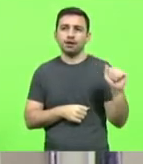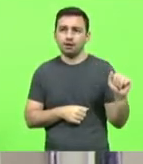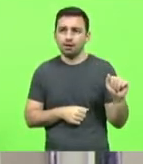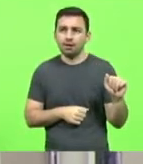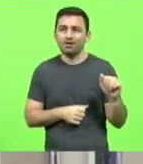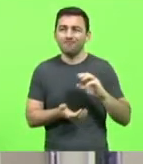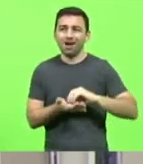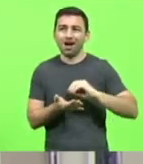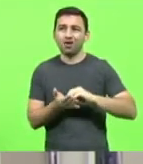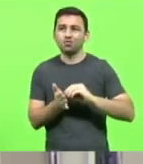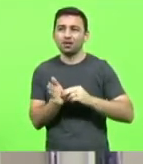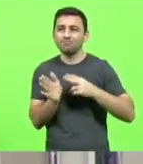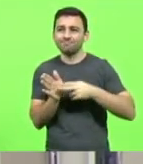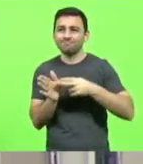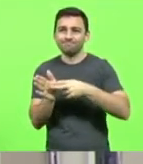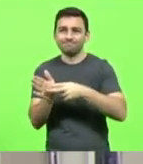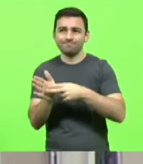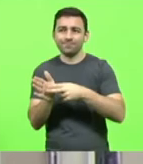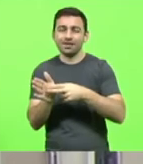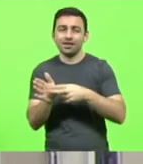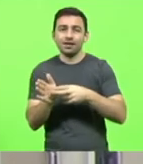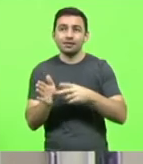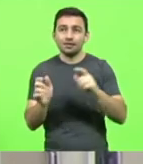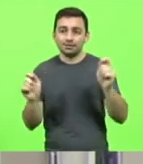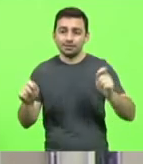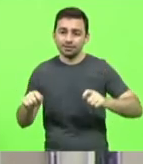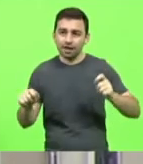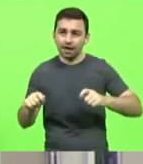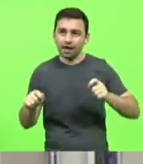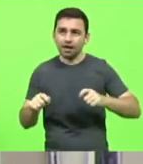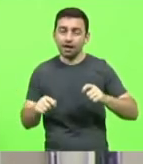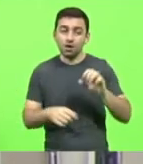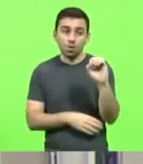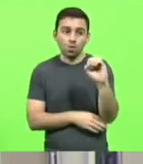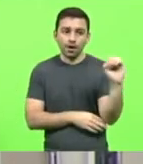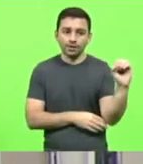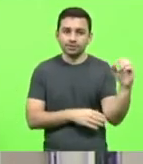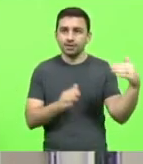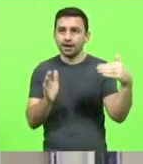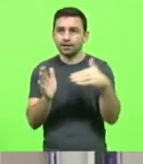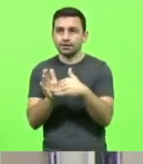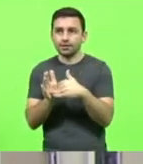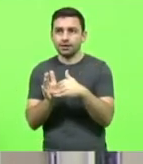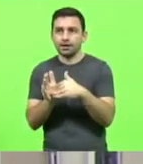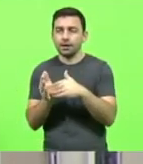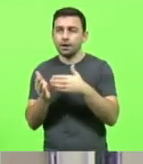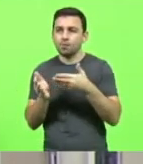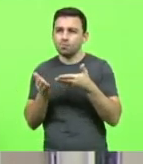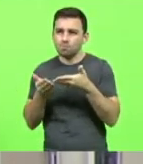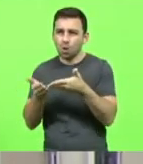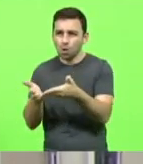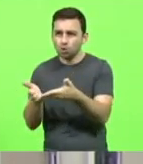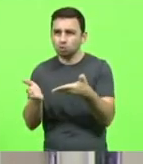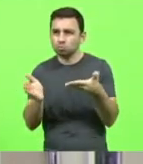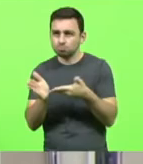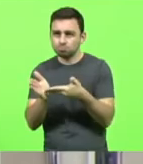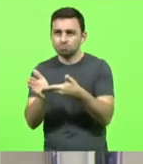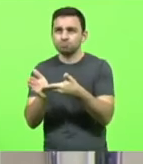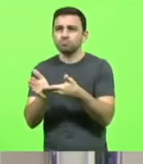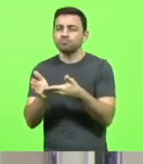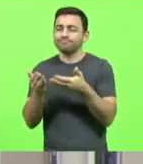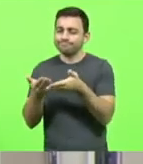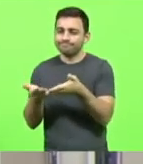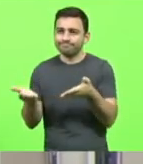ferrovia que cruzasse o nosso Estado do Oeste até os portos. Isso é fundamental,